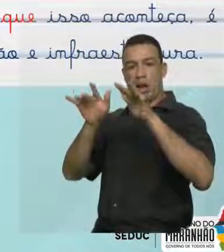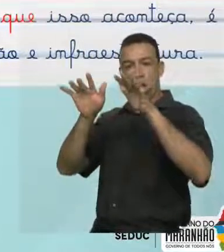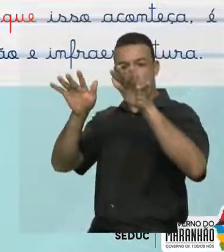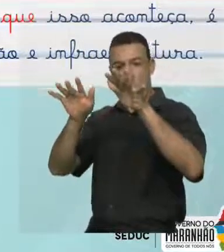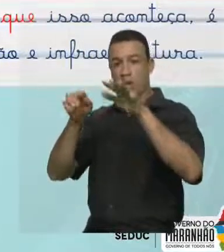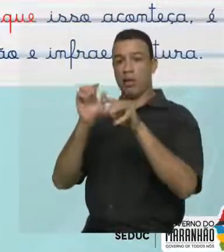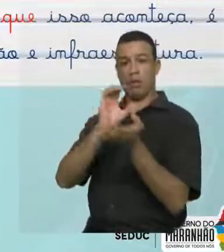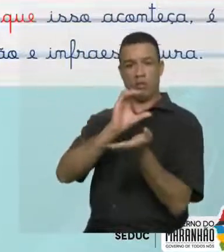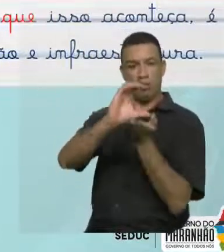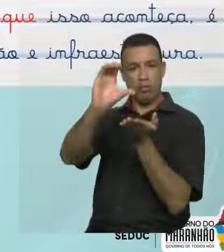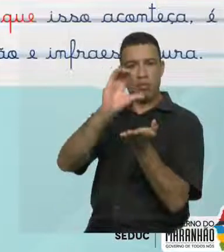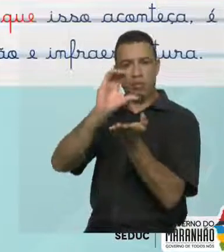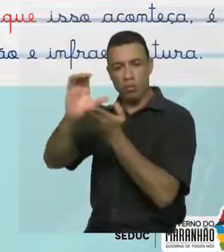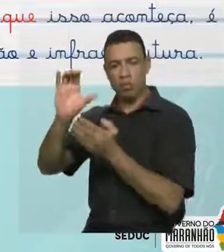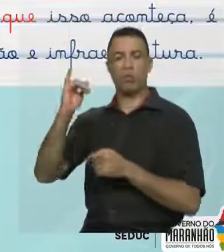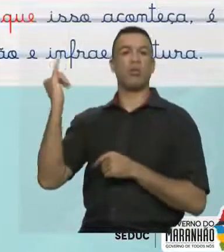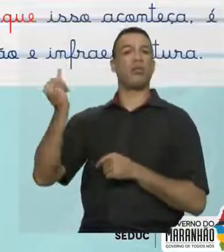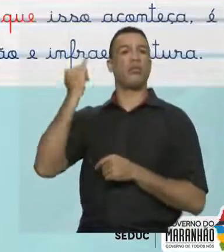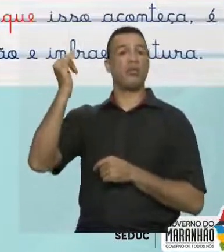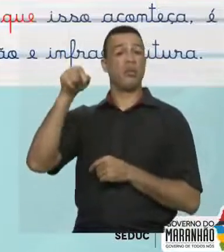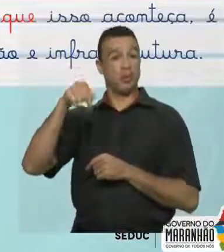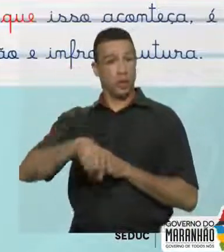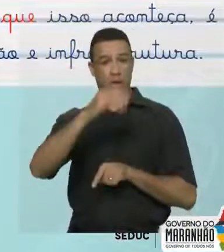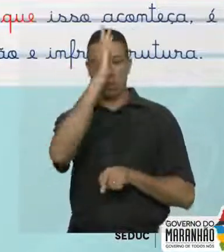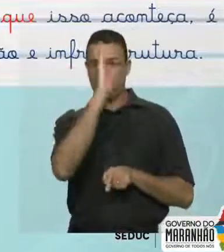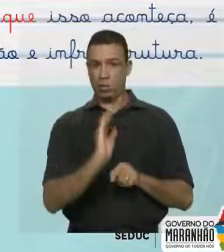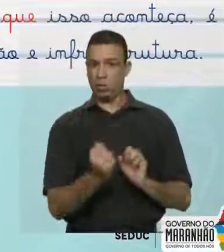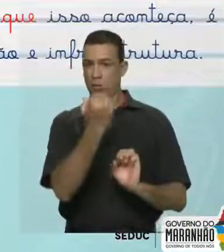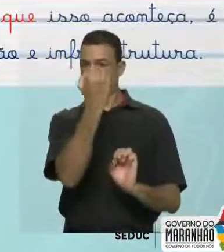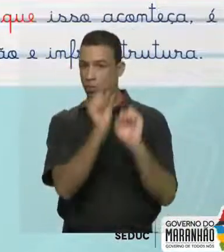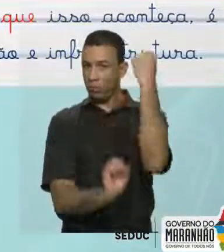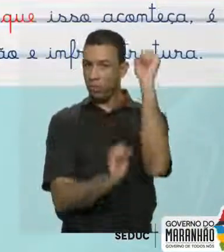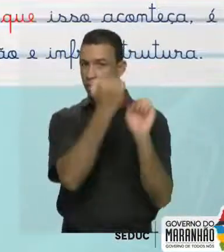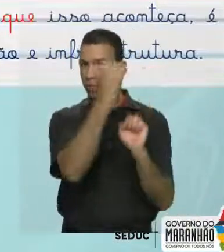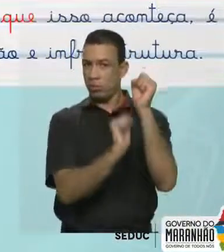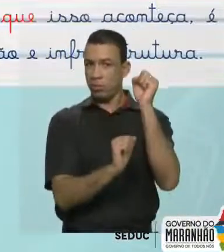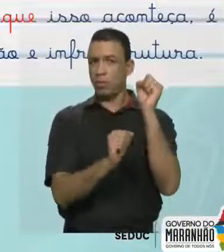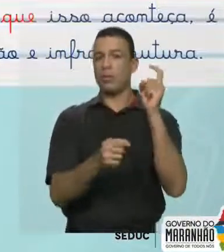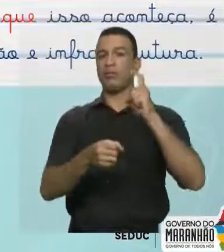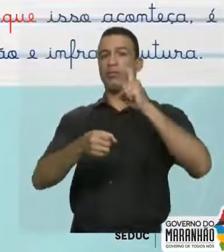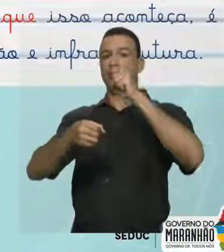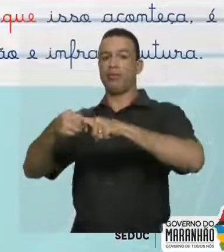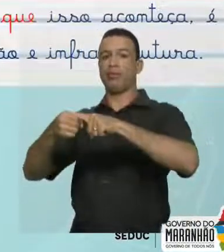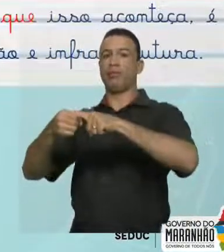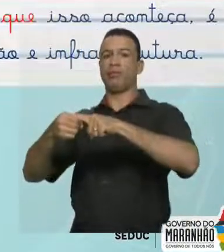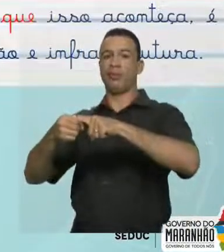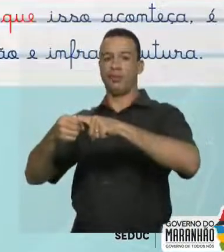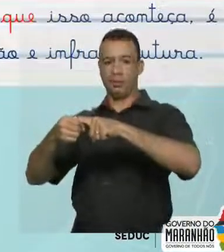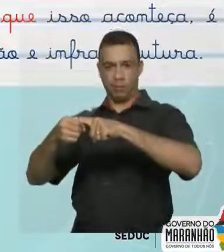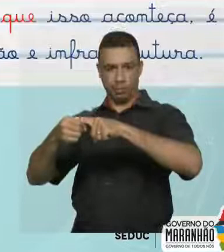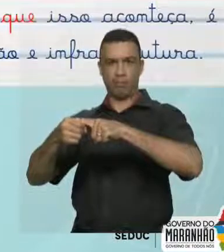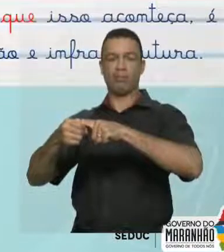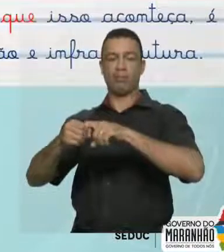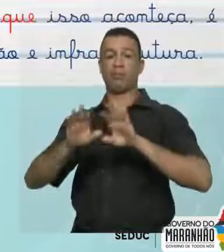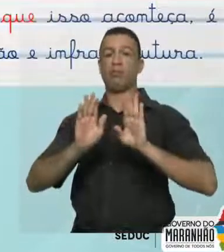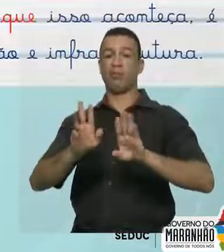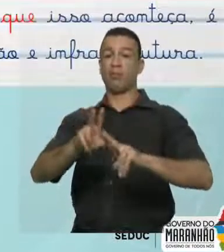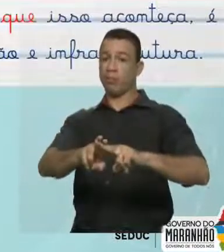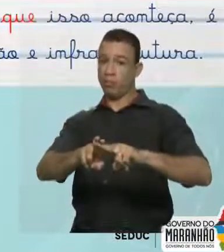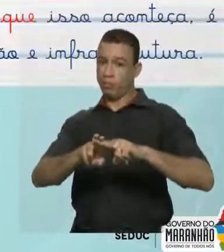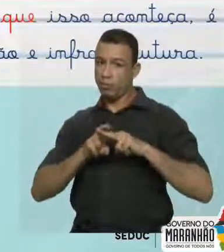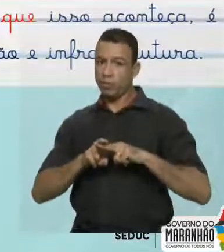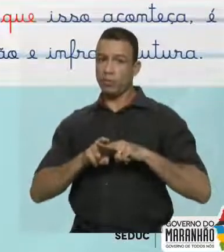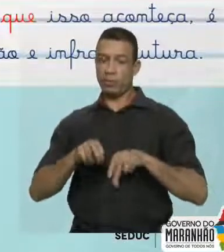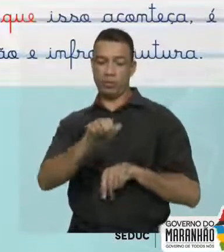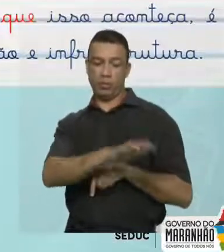fundamentais, a industrialização do Brasil é tida como dependente. Portanto, esse setor